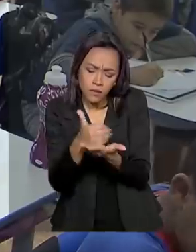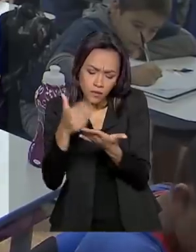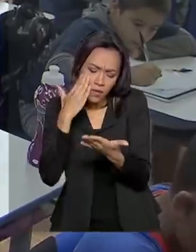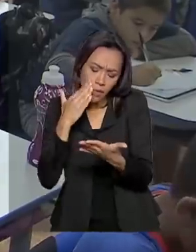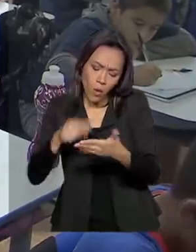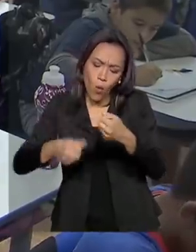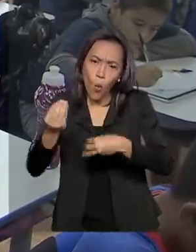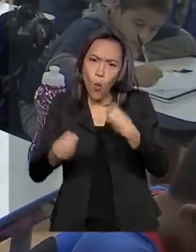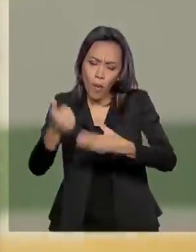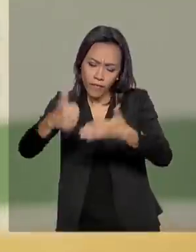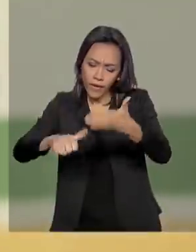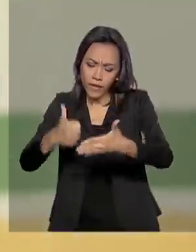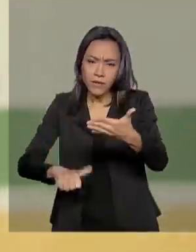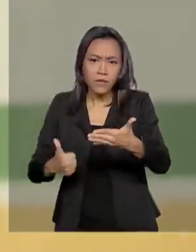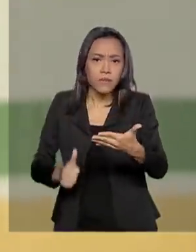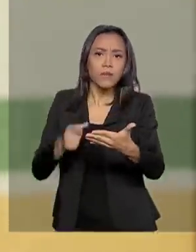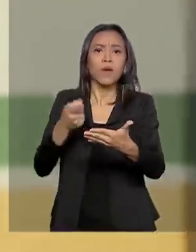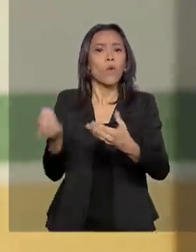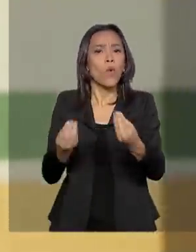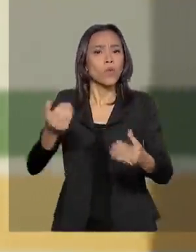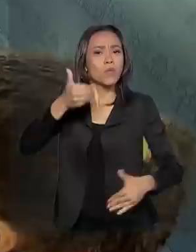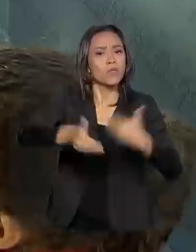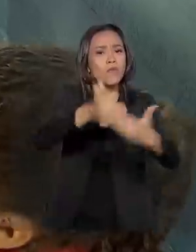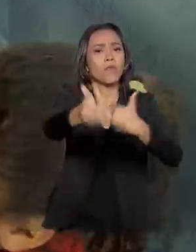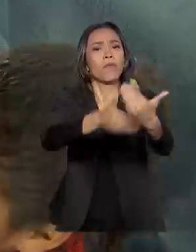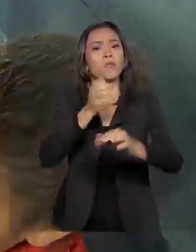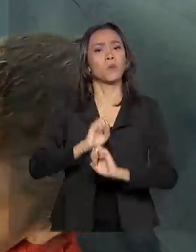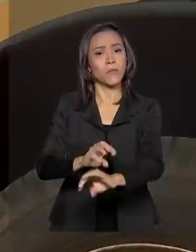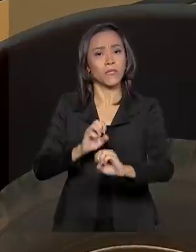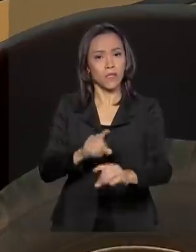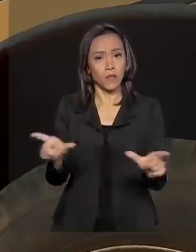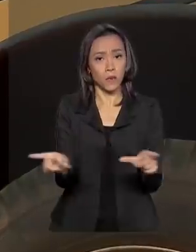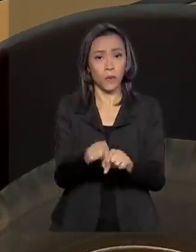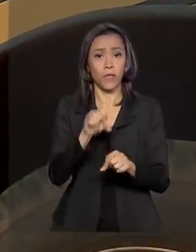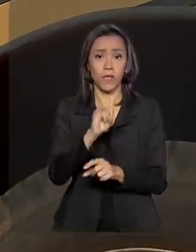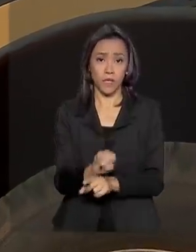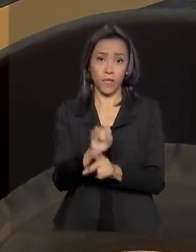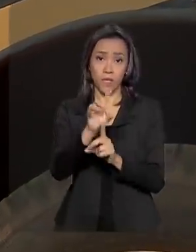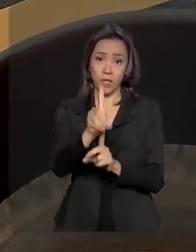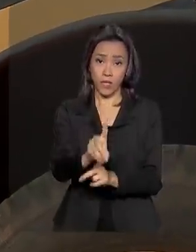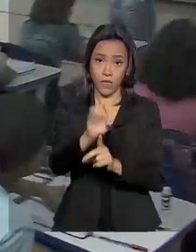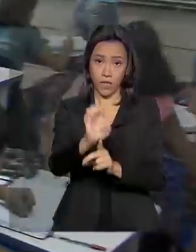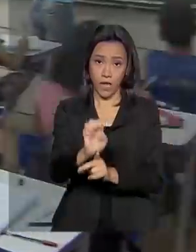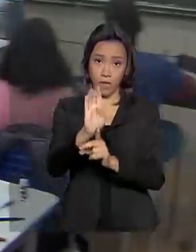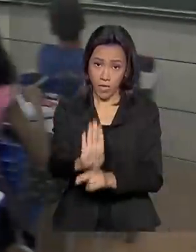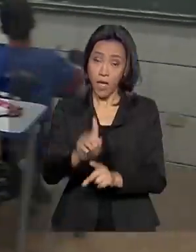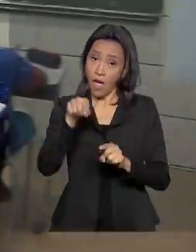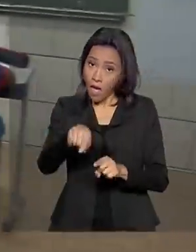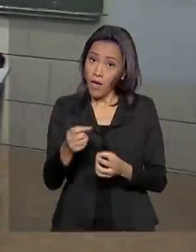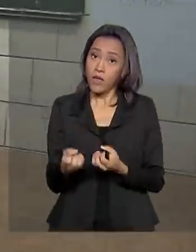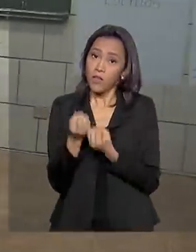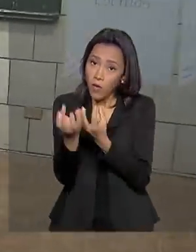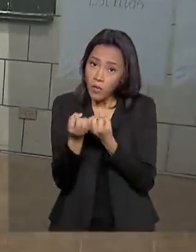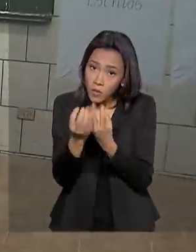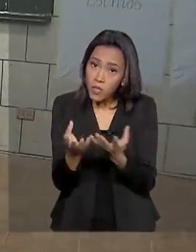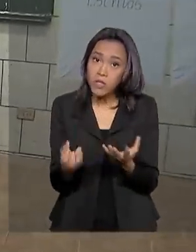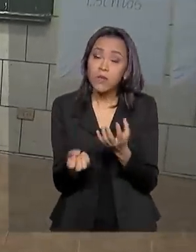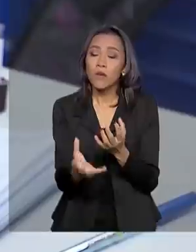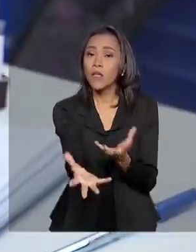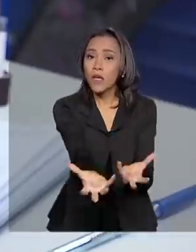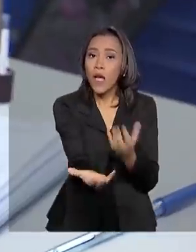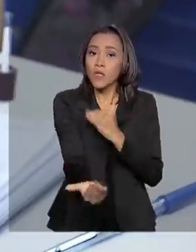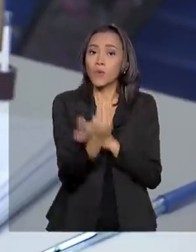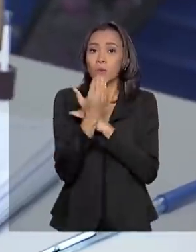e do Índice de Desenvolvimento da Educação Básica, o IDEB. Os dados são usados também para criar novas políticas